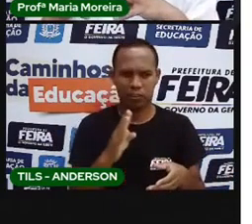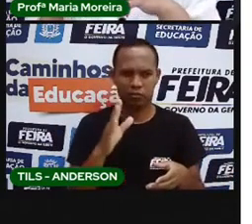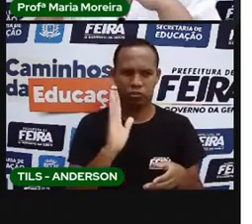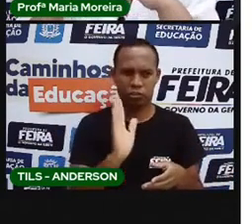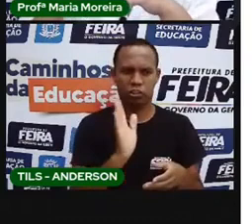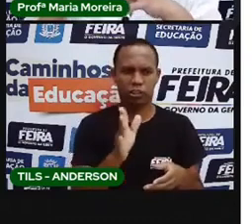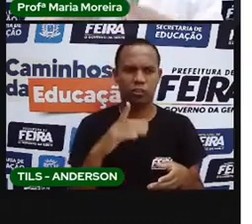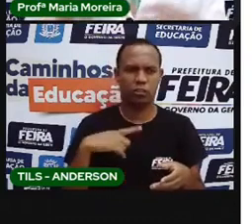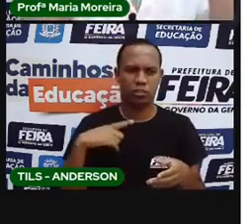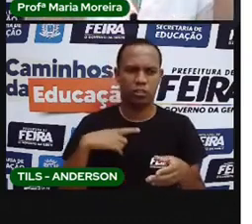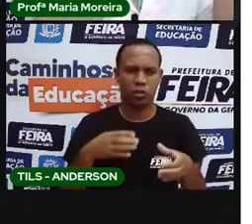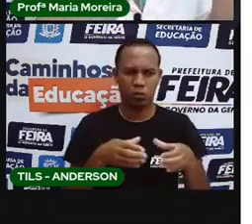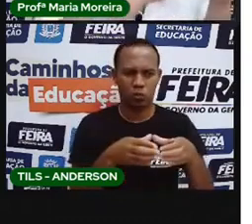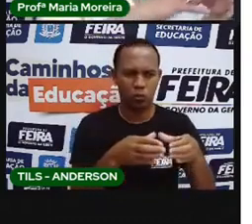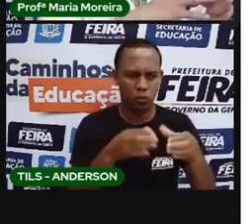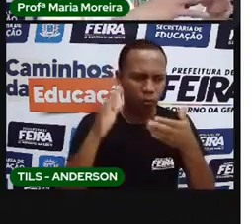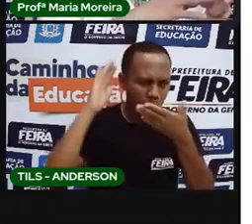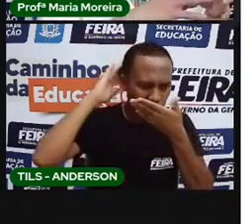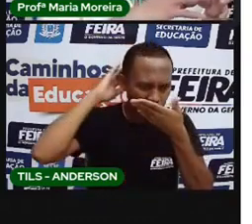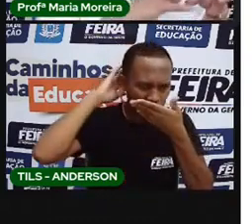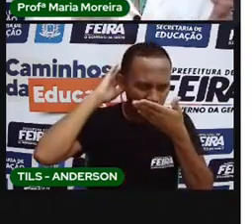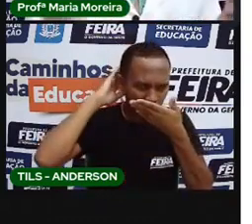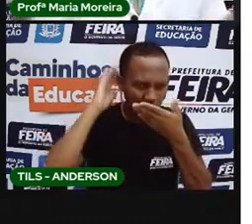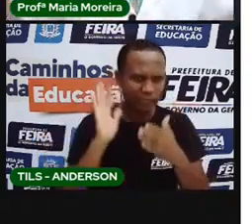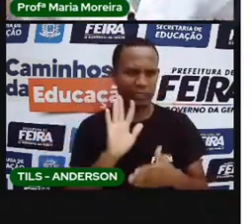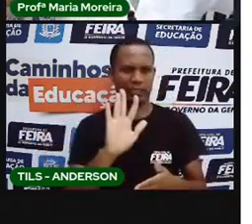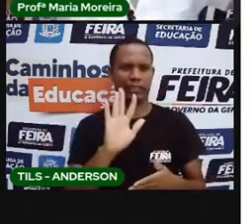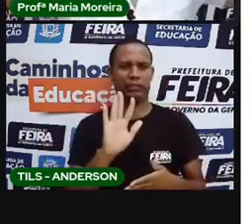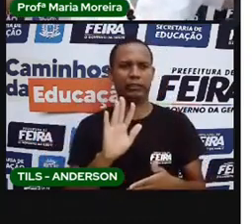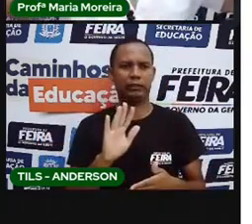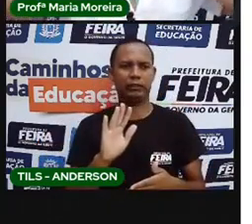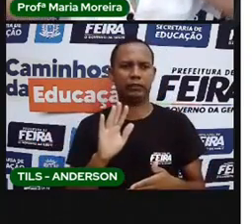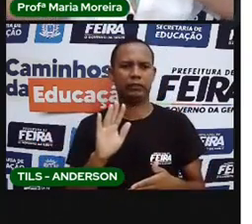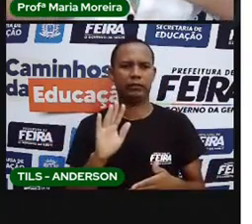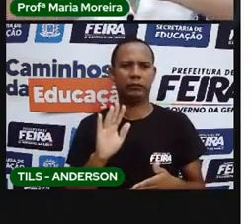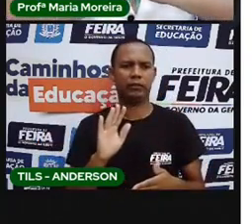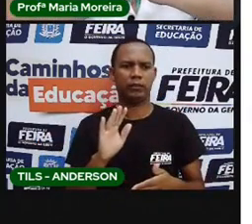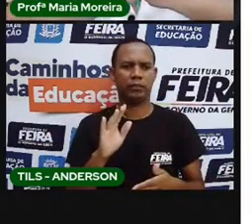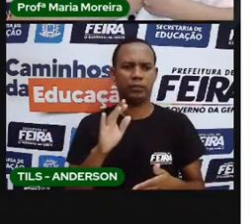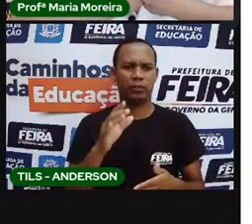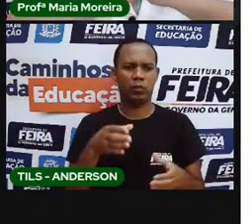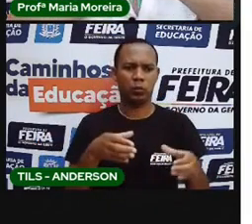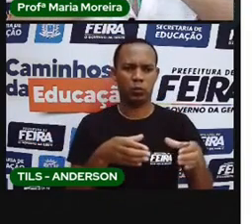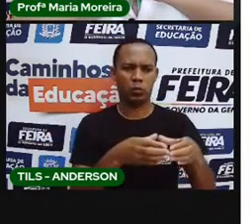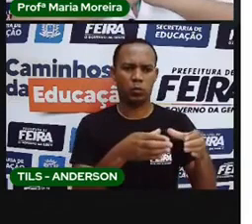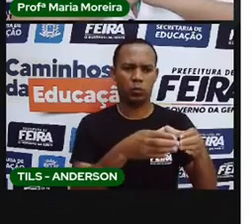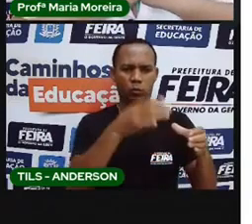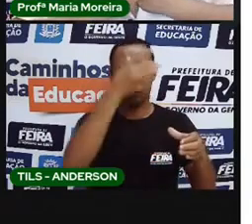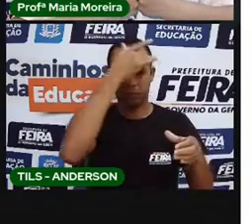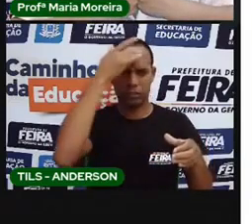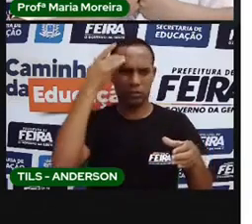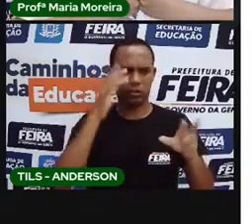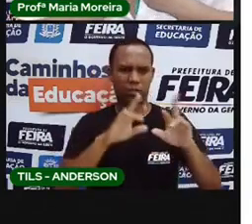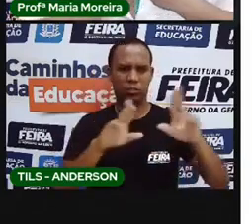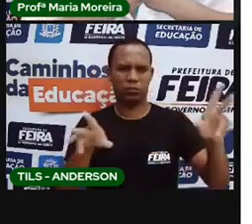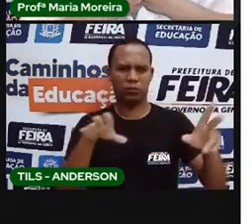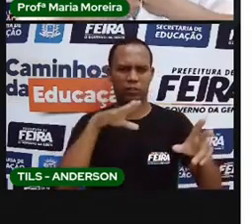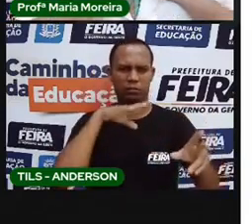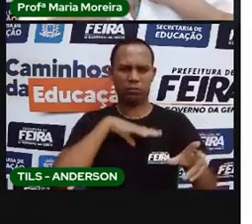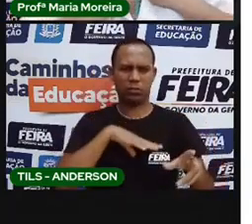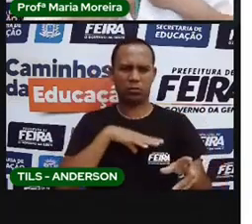certo? E aí chegam essas novas pessoas. E aí existe o quê? Esse encontro. Só que quando eles se